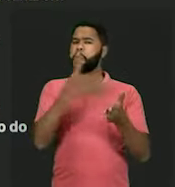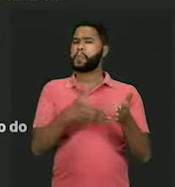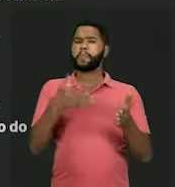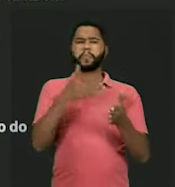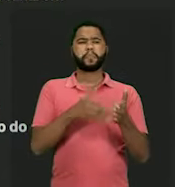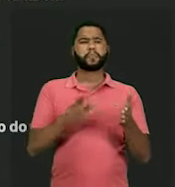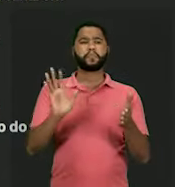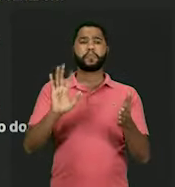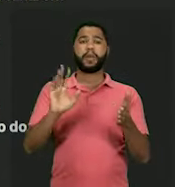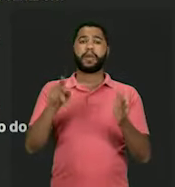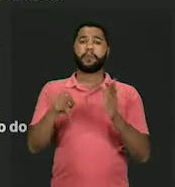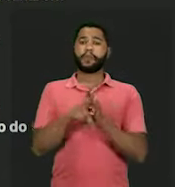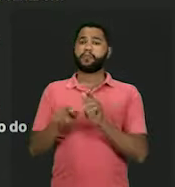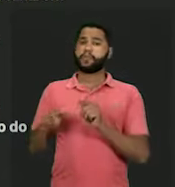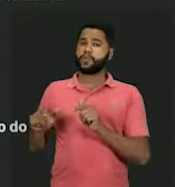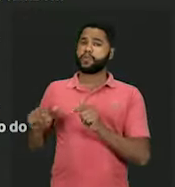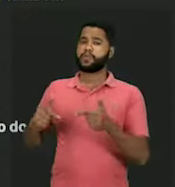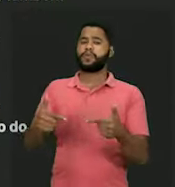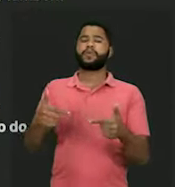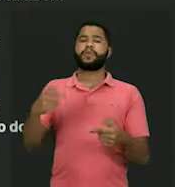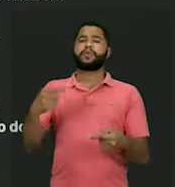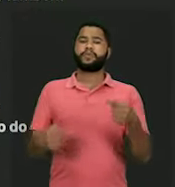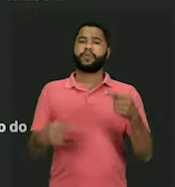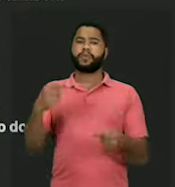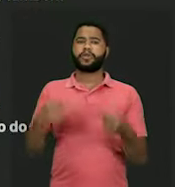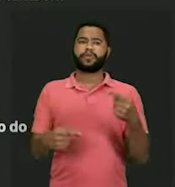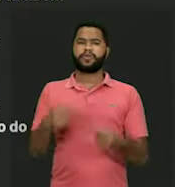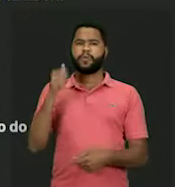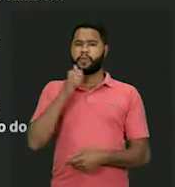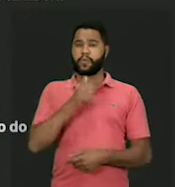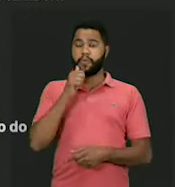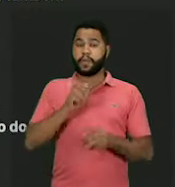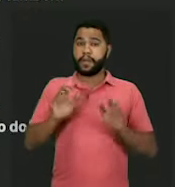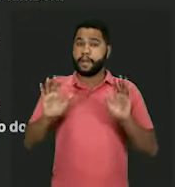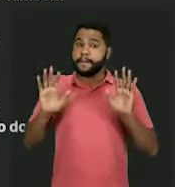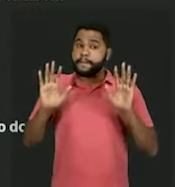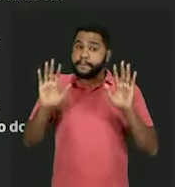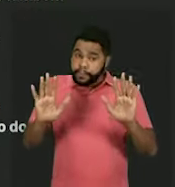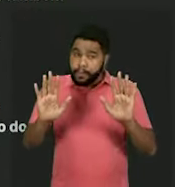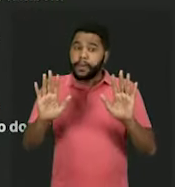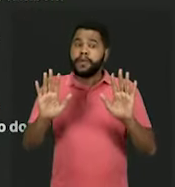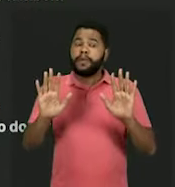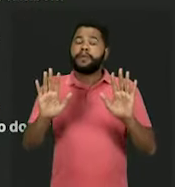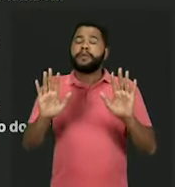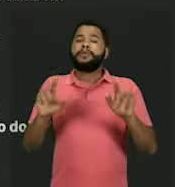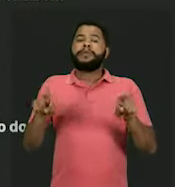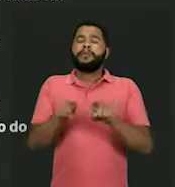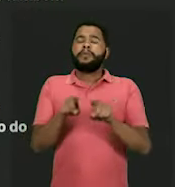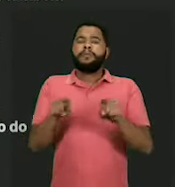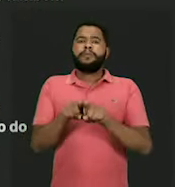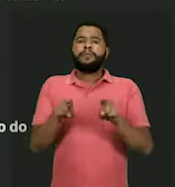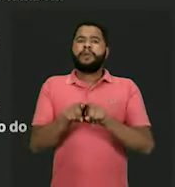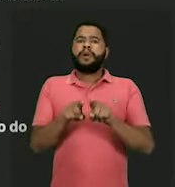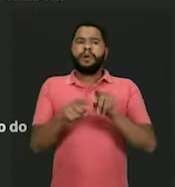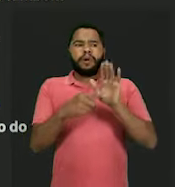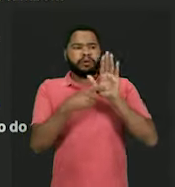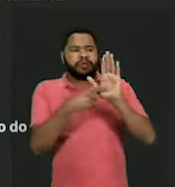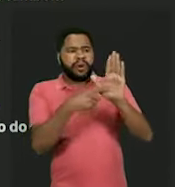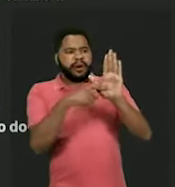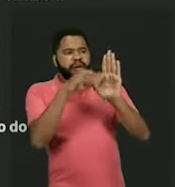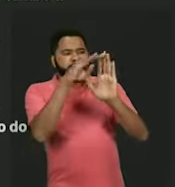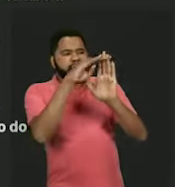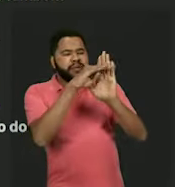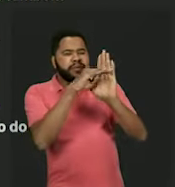ao exercício dos direitos políticos por mulheres. Mas, por outro lado, também não era explícita